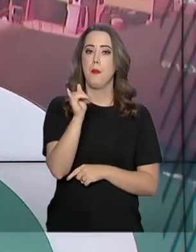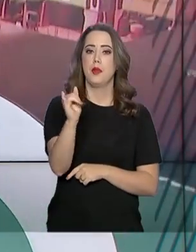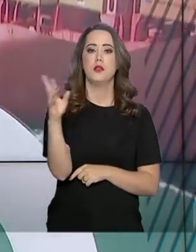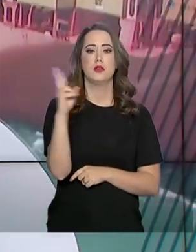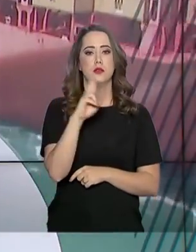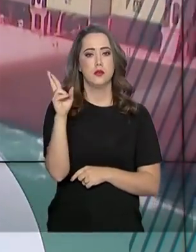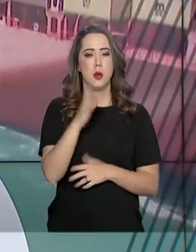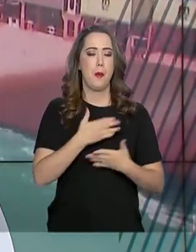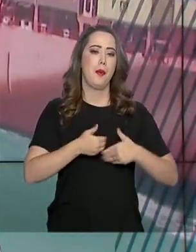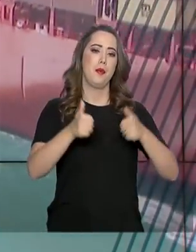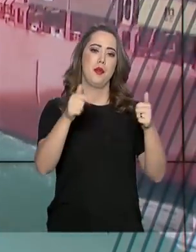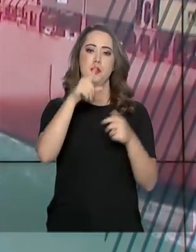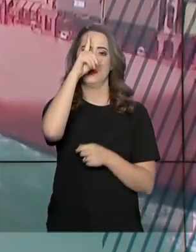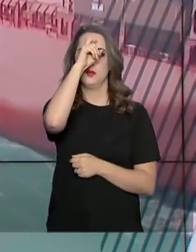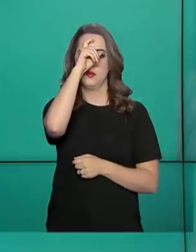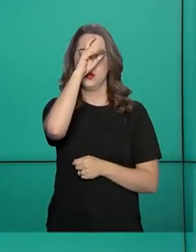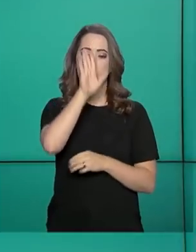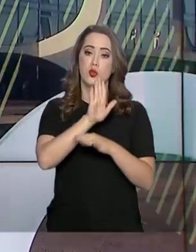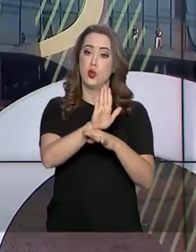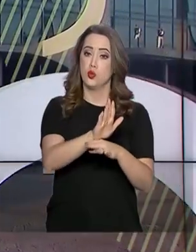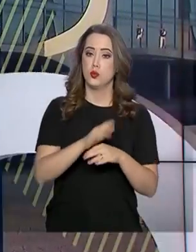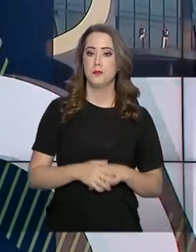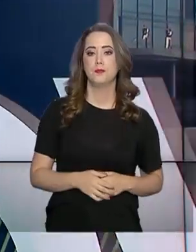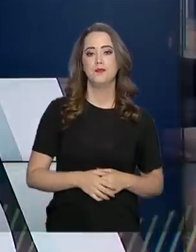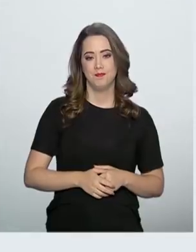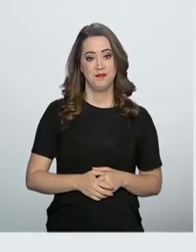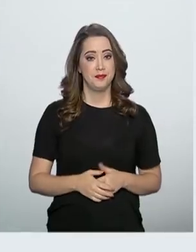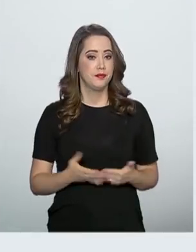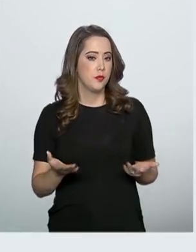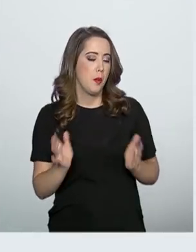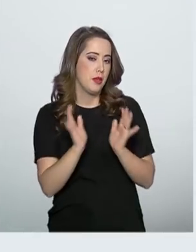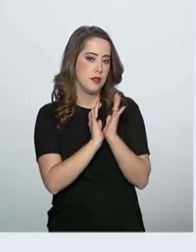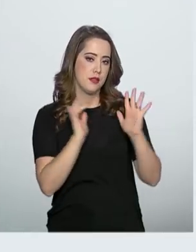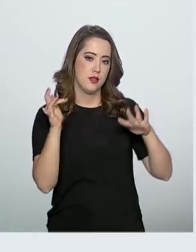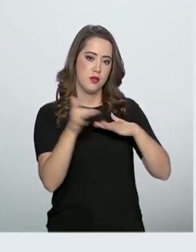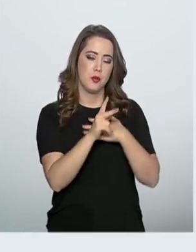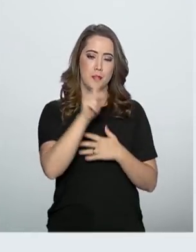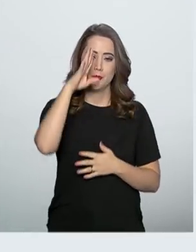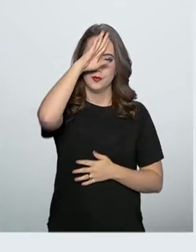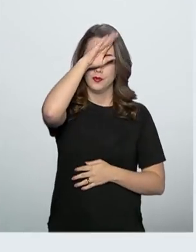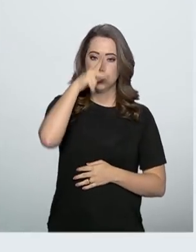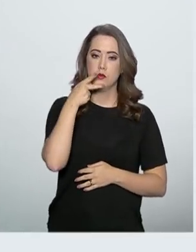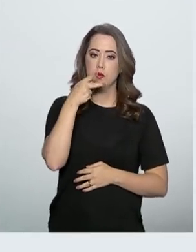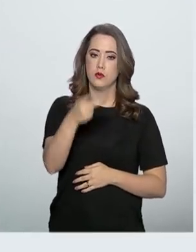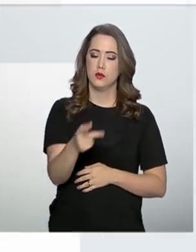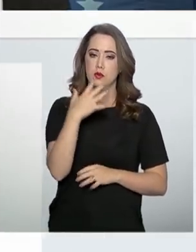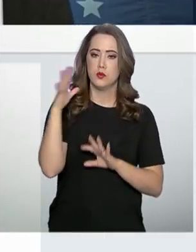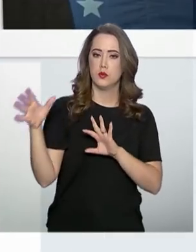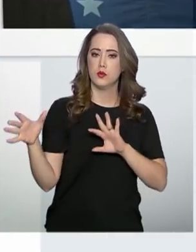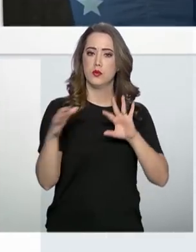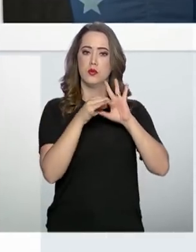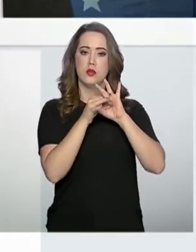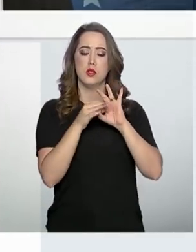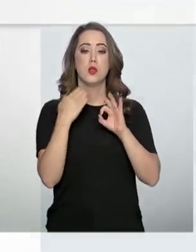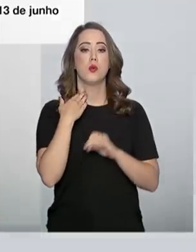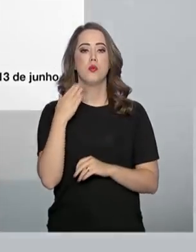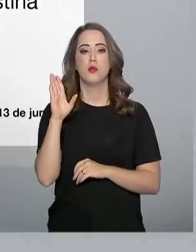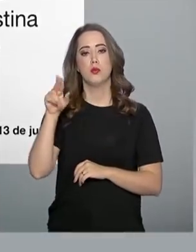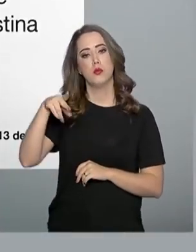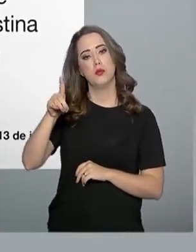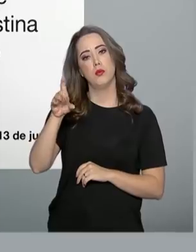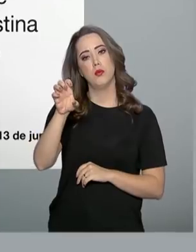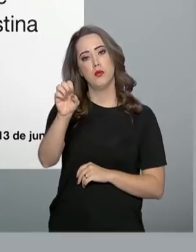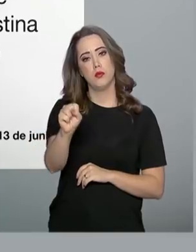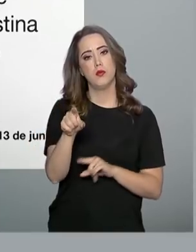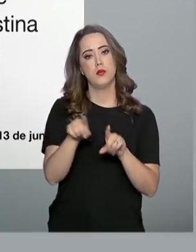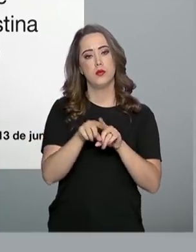de reais para a melhoria de hospitais filantrópicos. Pelas redes sociais, o presidente Jair Bolsonaro falou da parceria entre o